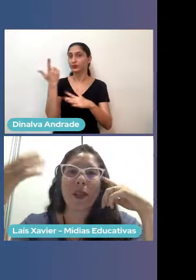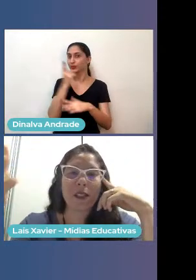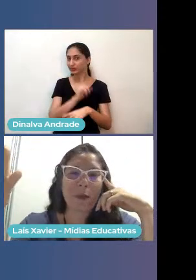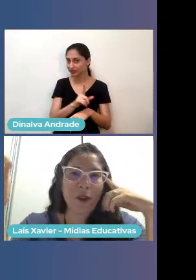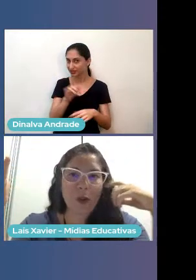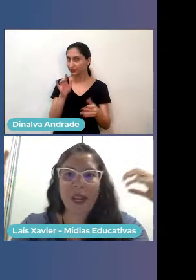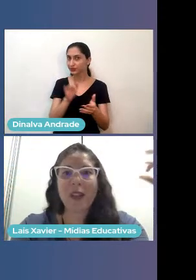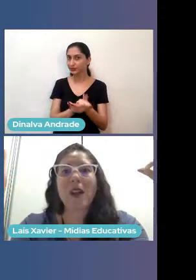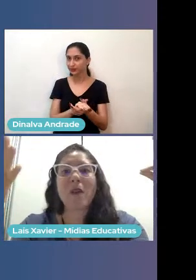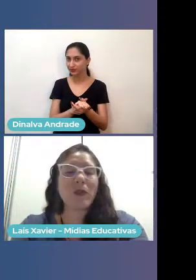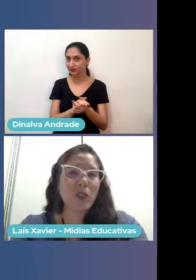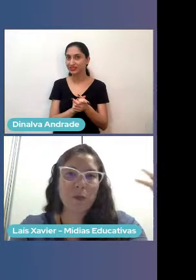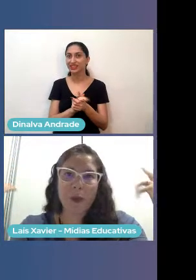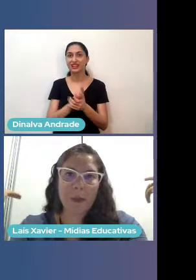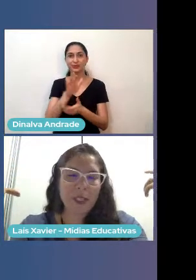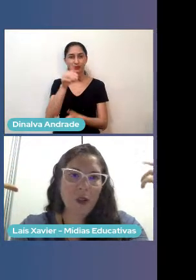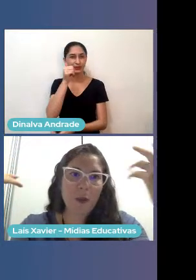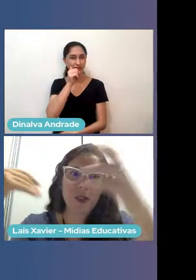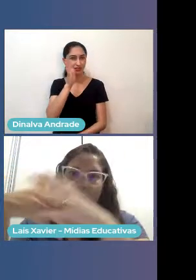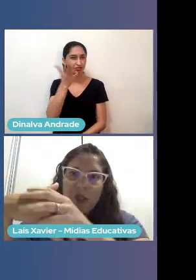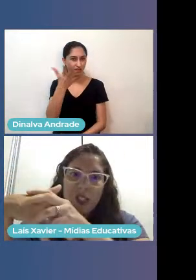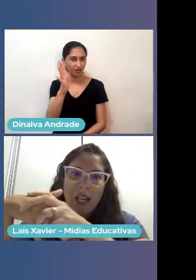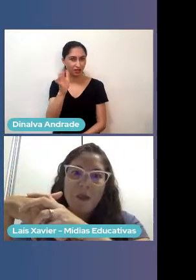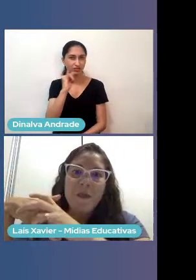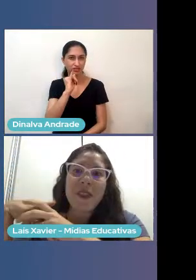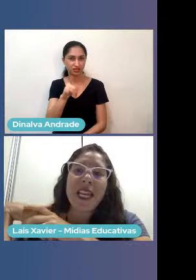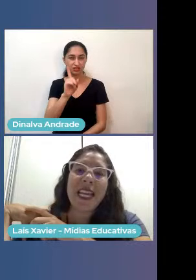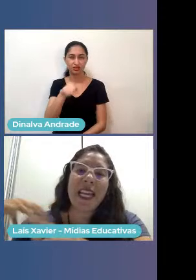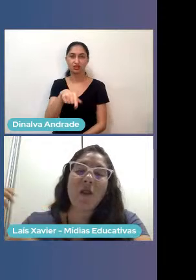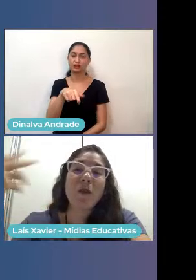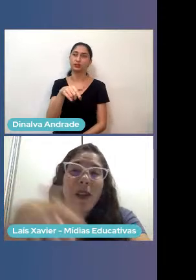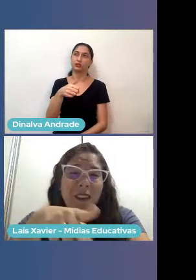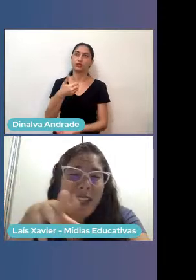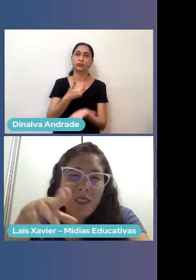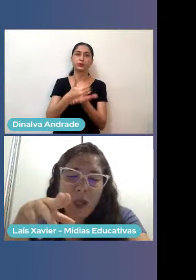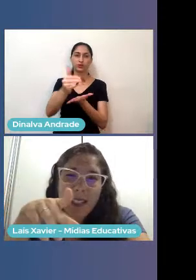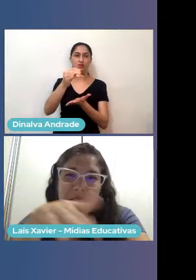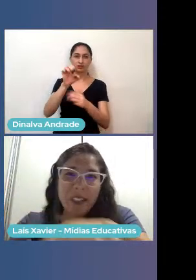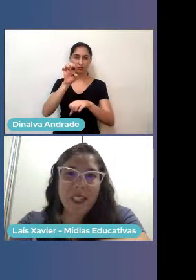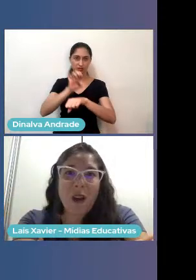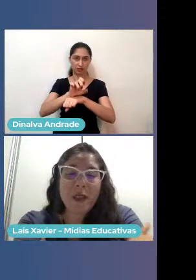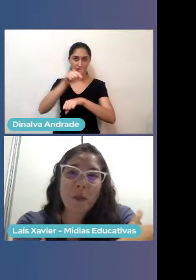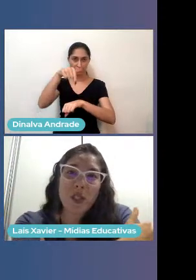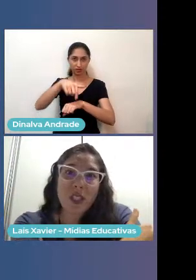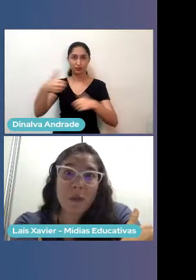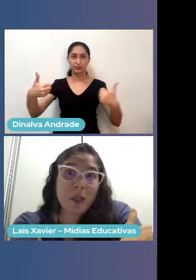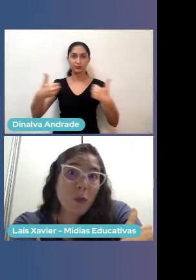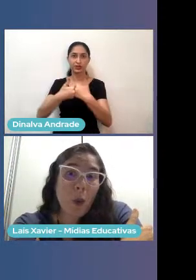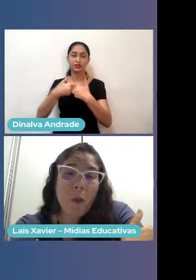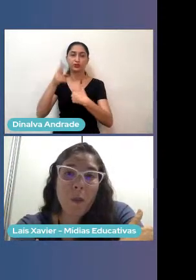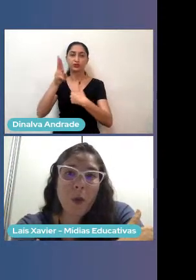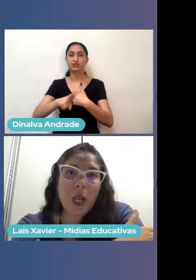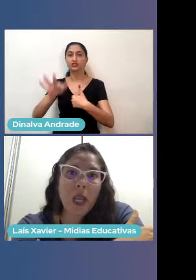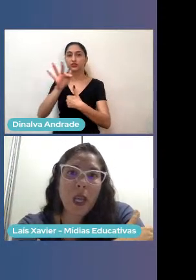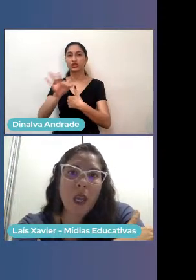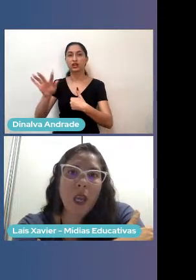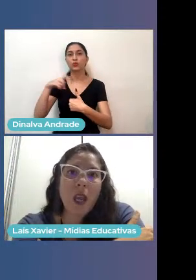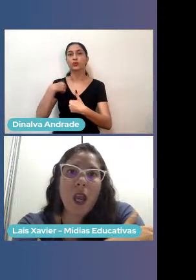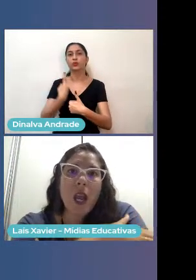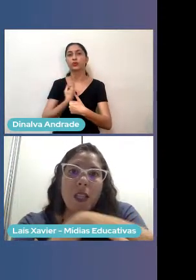o ITEP que ela também falou aí, é uma das primeiras incubadoras do Estado, e ela ficava do lado da Federal, então para a gente era muito bom,